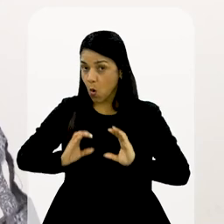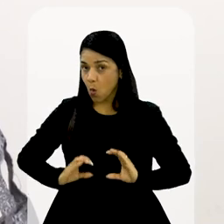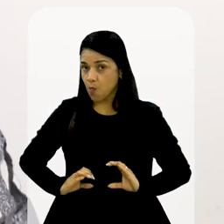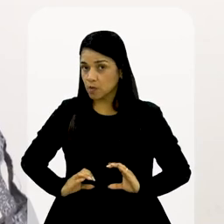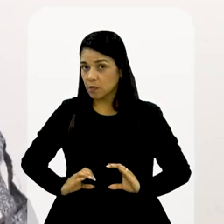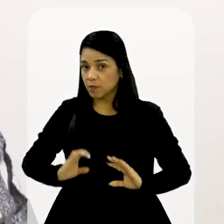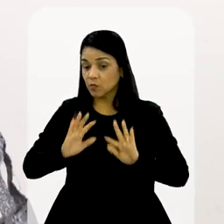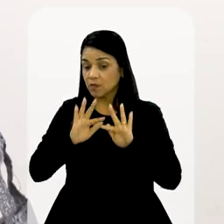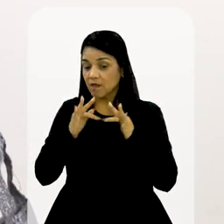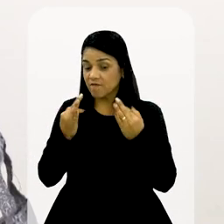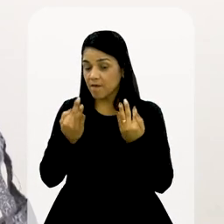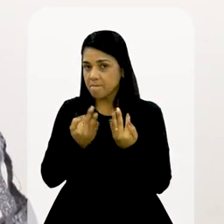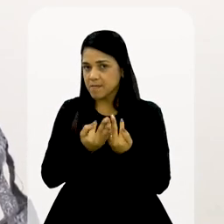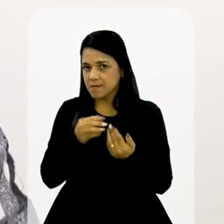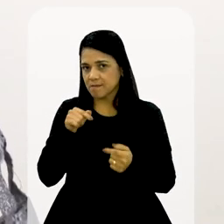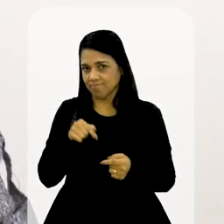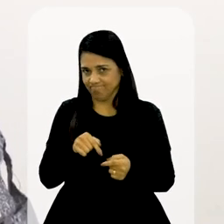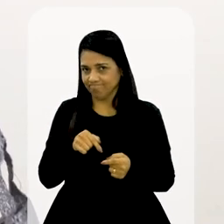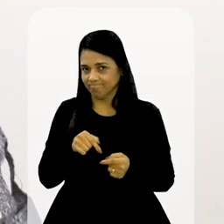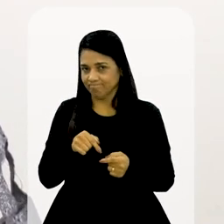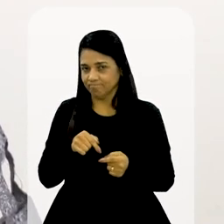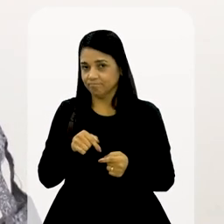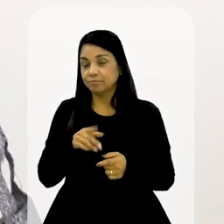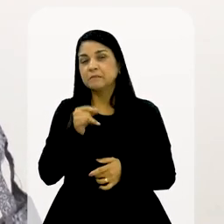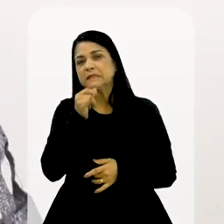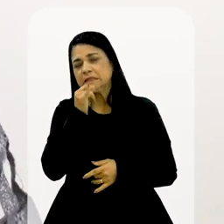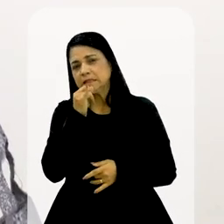comportamentais que você vê de infância.